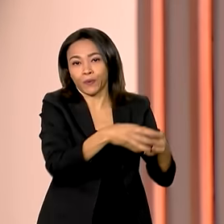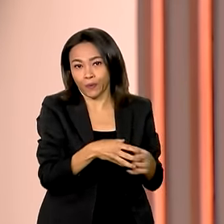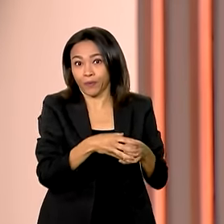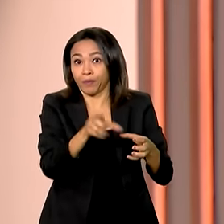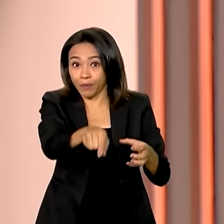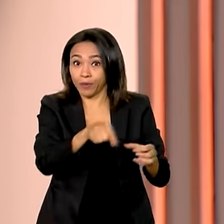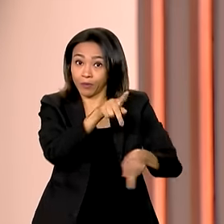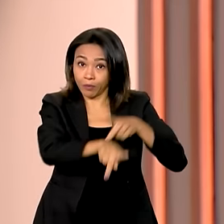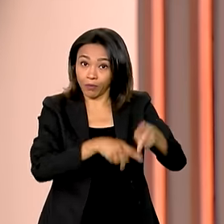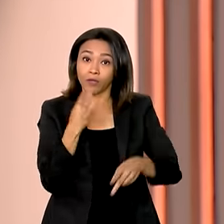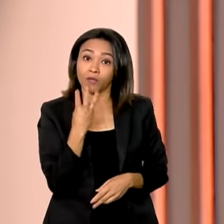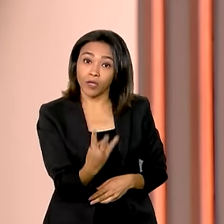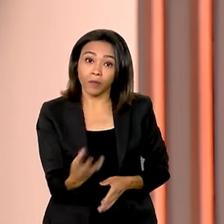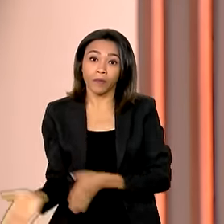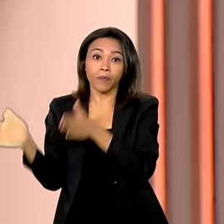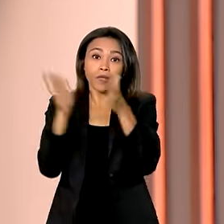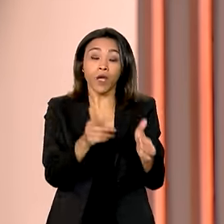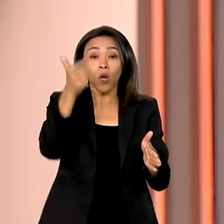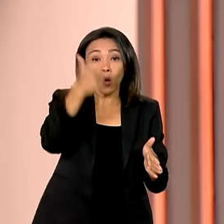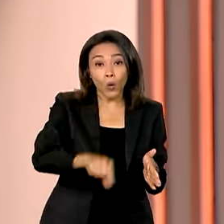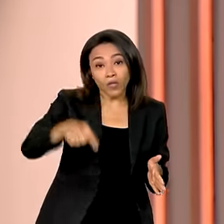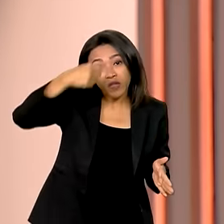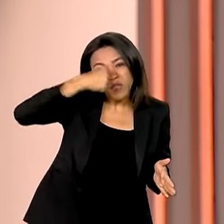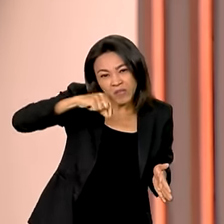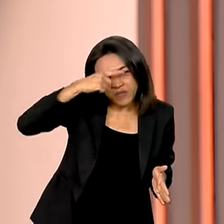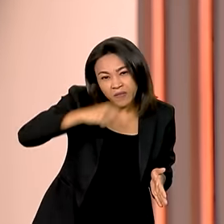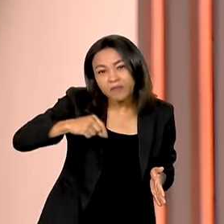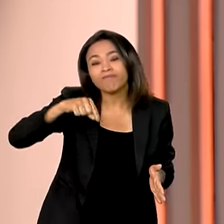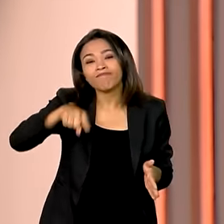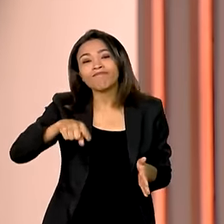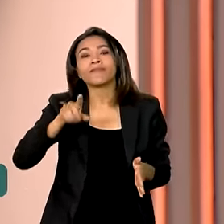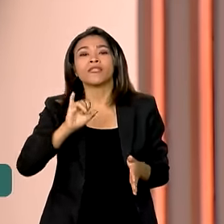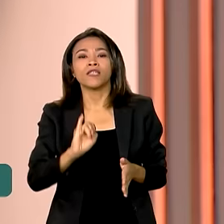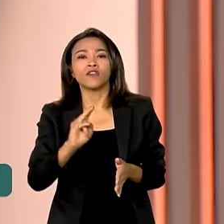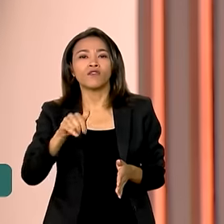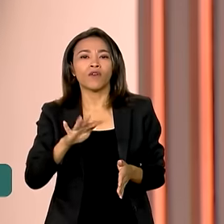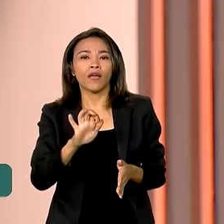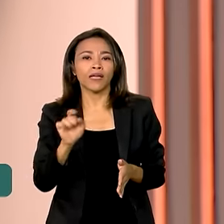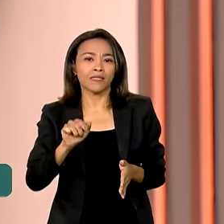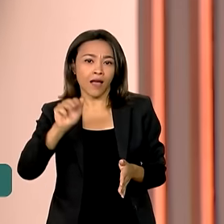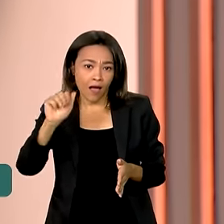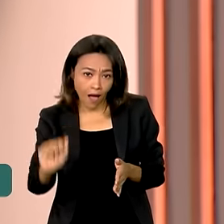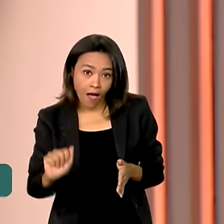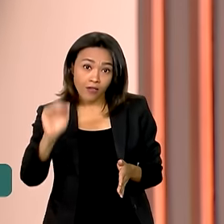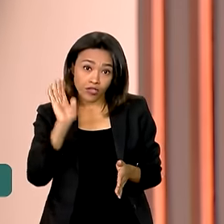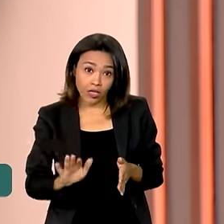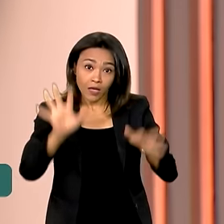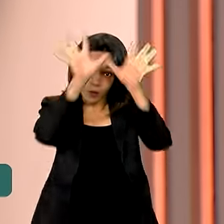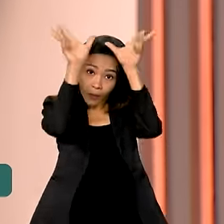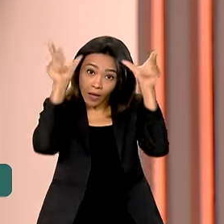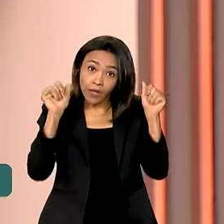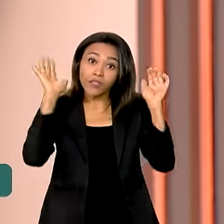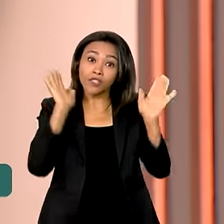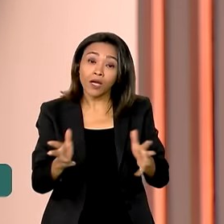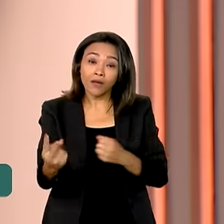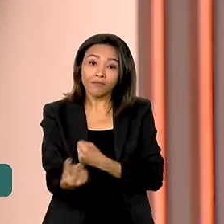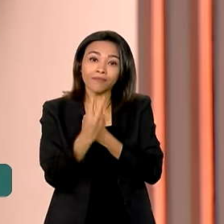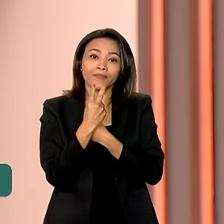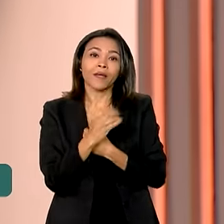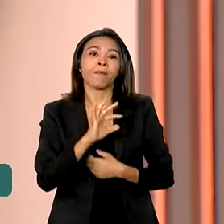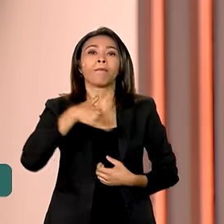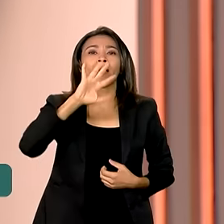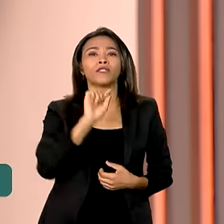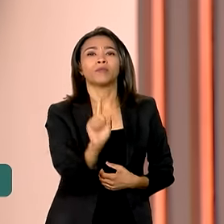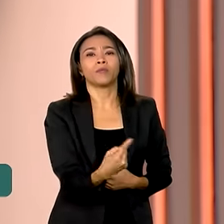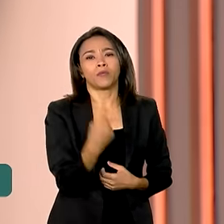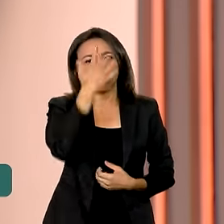vacinação contra a influência A, influenza A, em comunidades indígenas do Acre, já imunizou mais de 1.100 pessoas. A